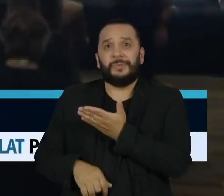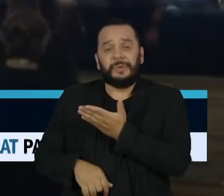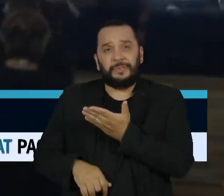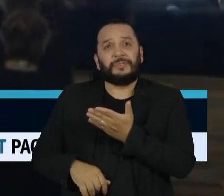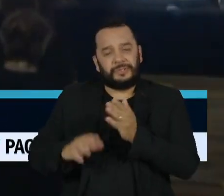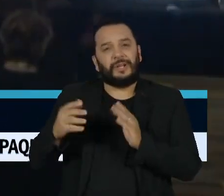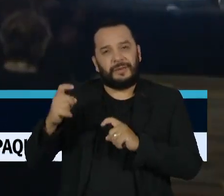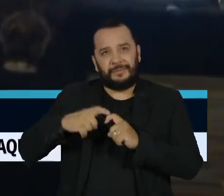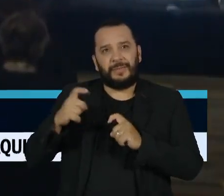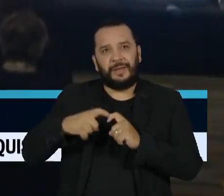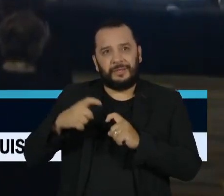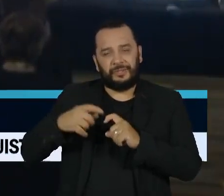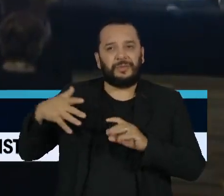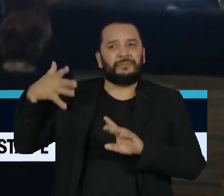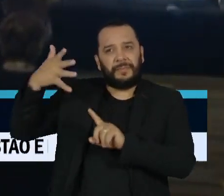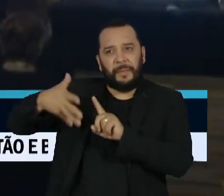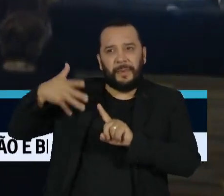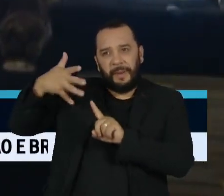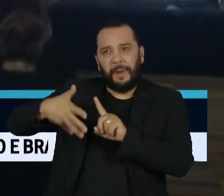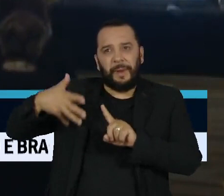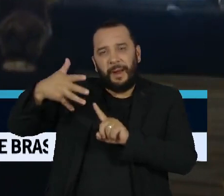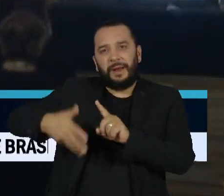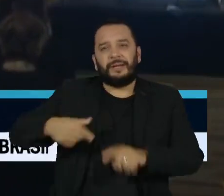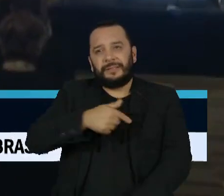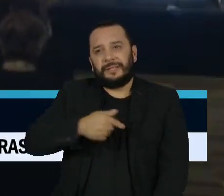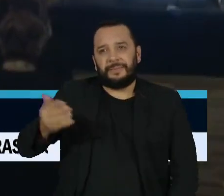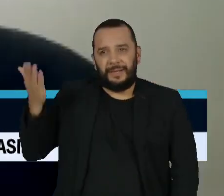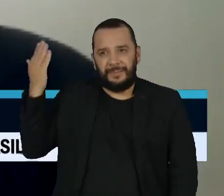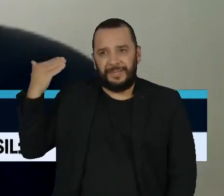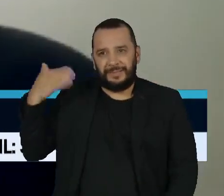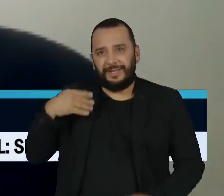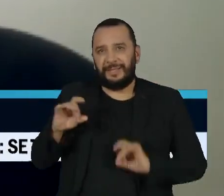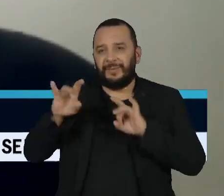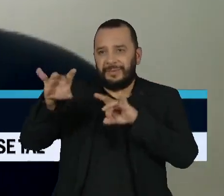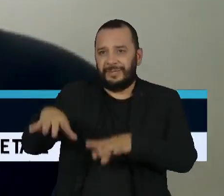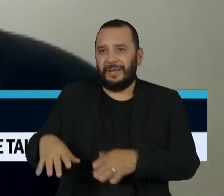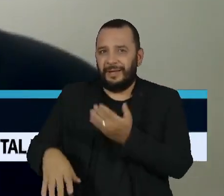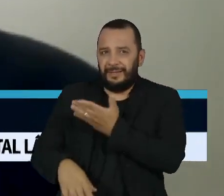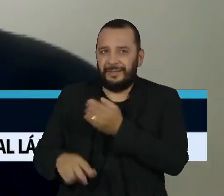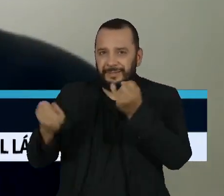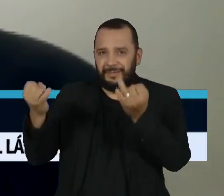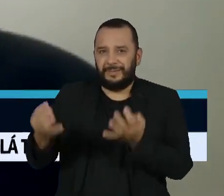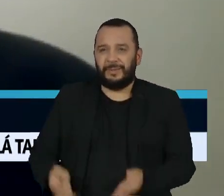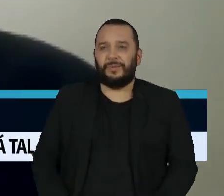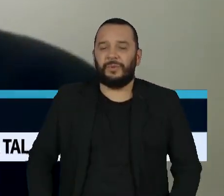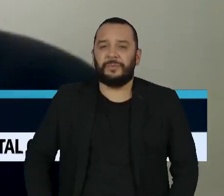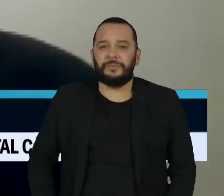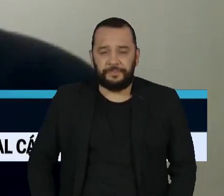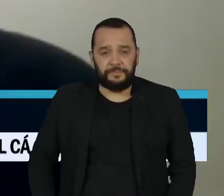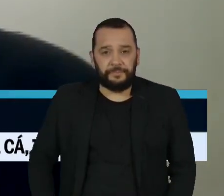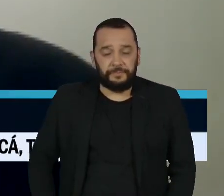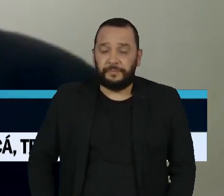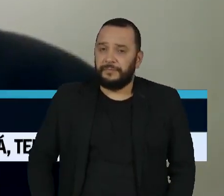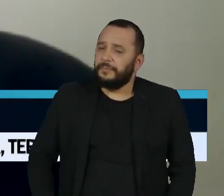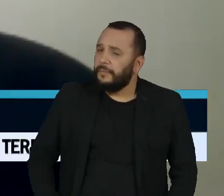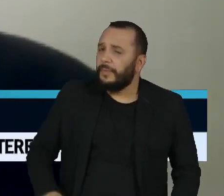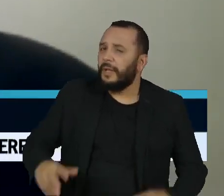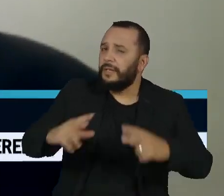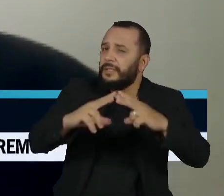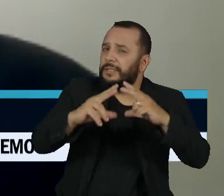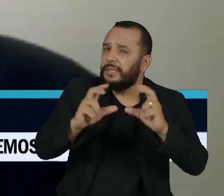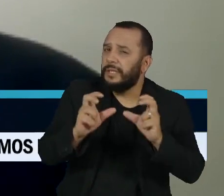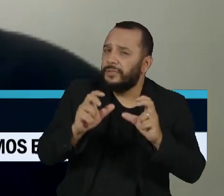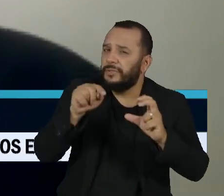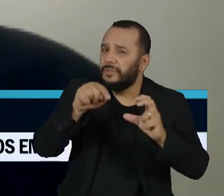Conferência Internacional de AIDS na semana passada na Austrália. Quando olhamos o centro de Sydney, onde a